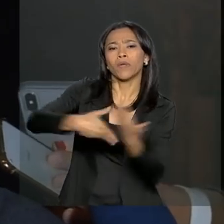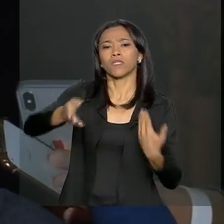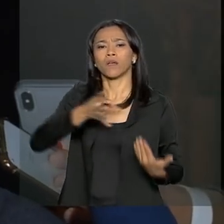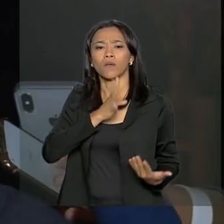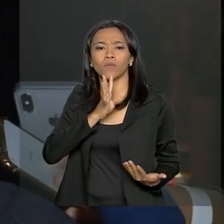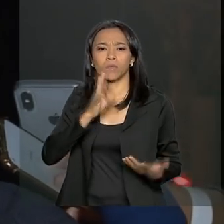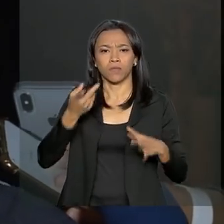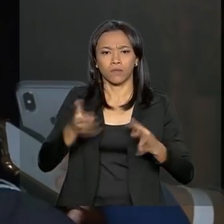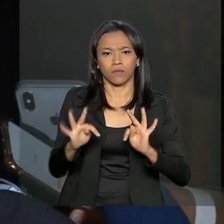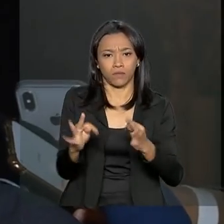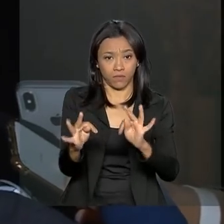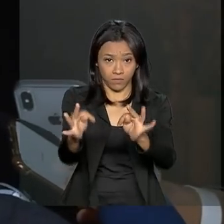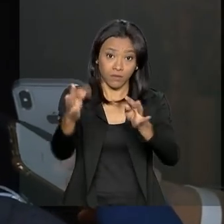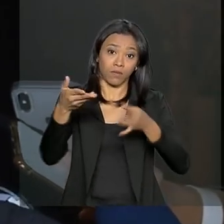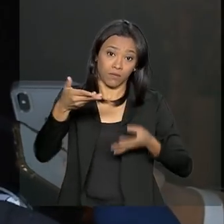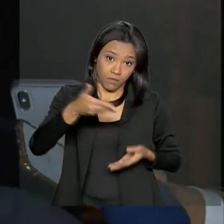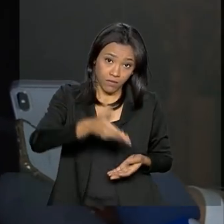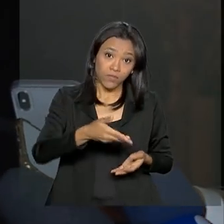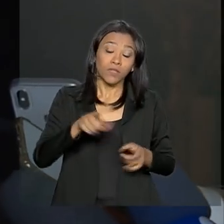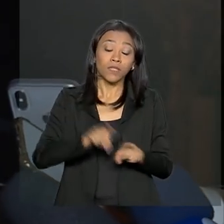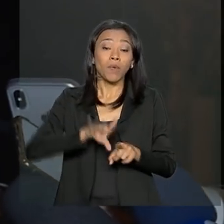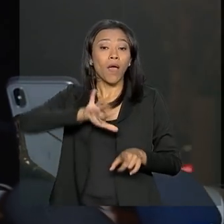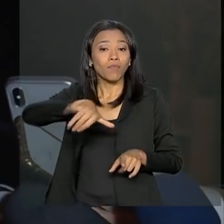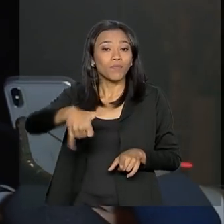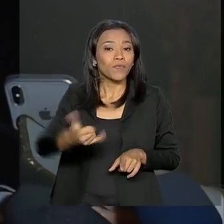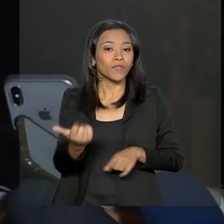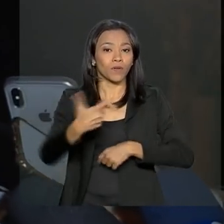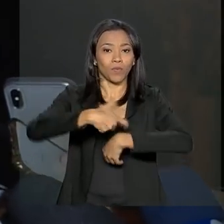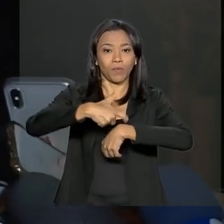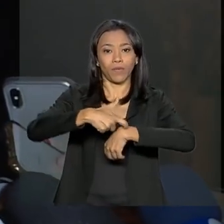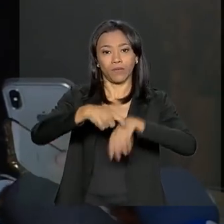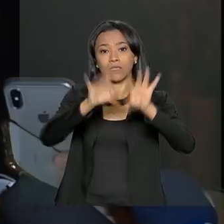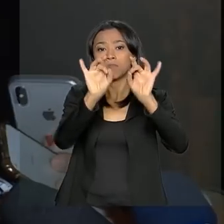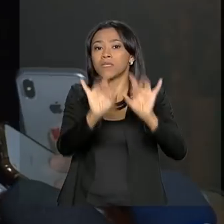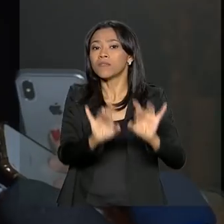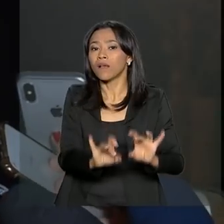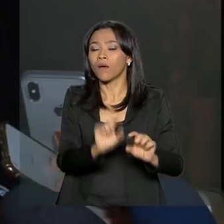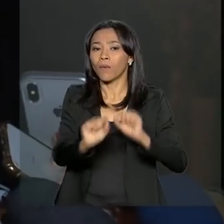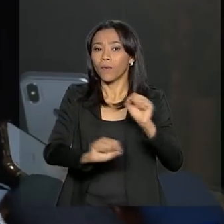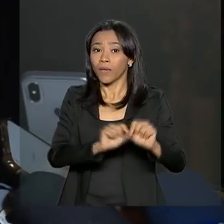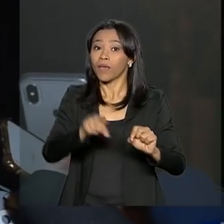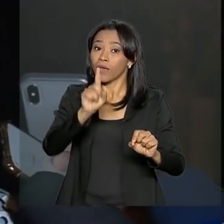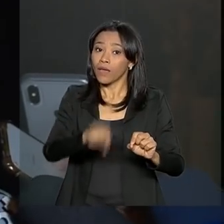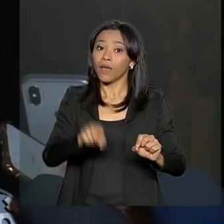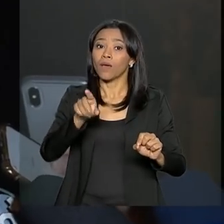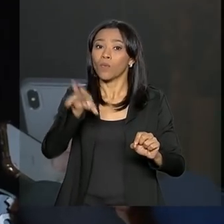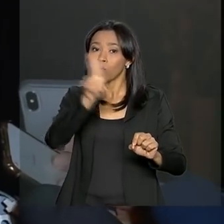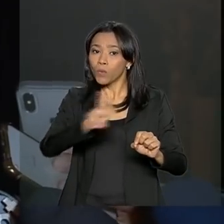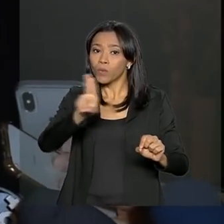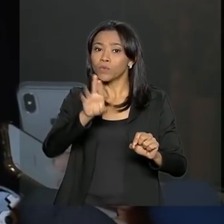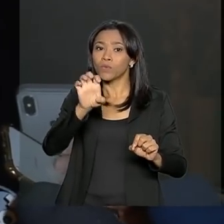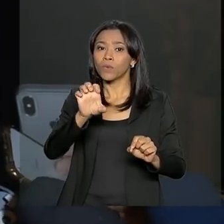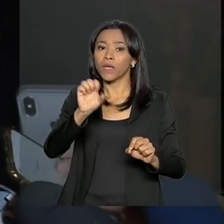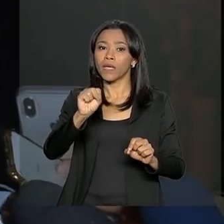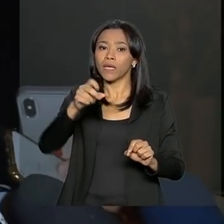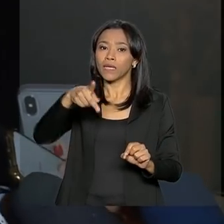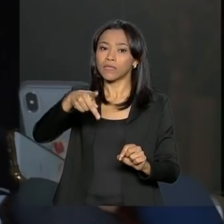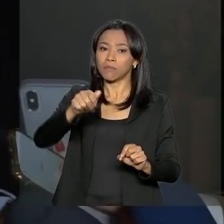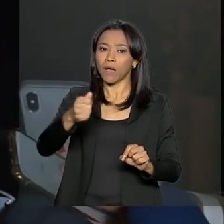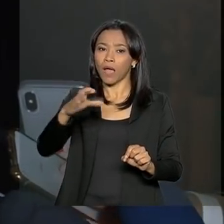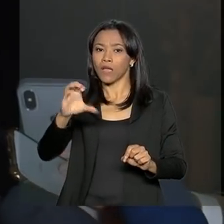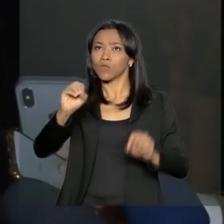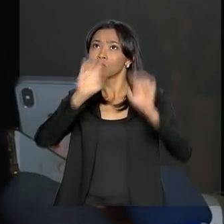e aproveitar um momento muito especial, que é o preenchimento do espaço a partir de um ponto